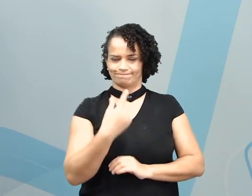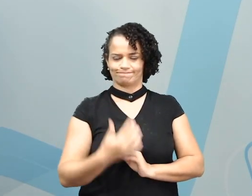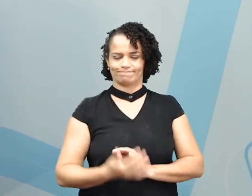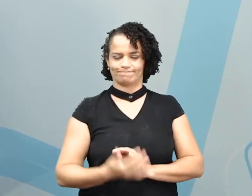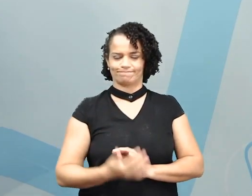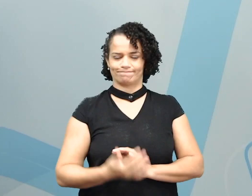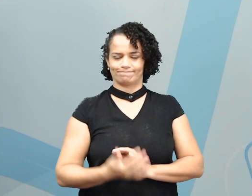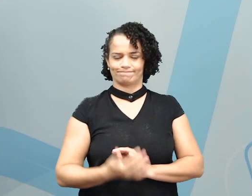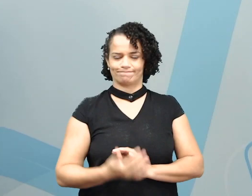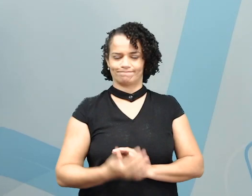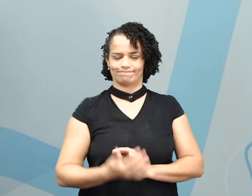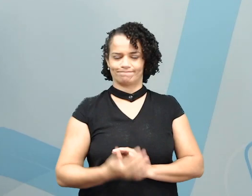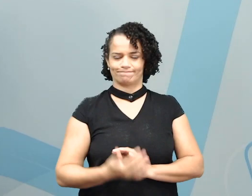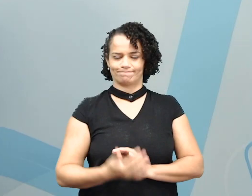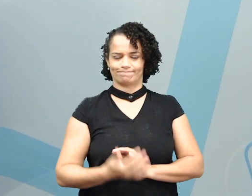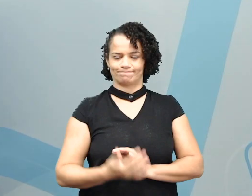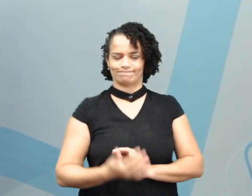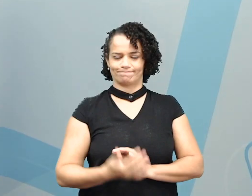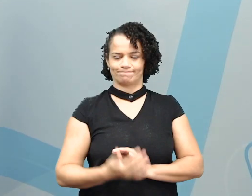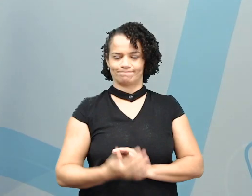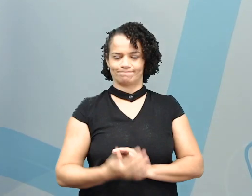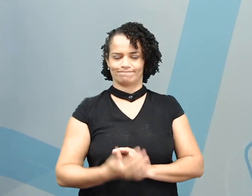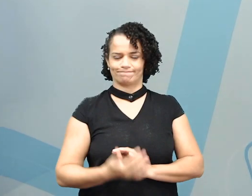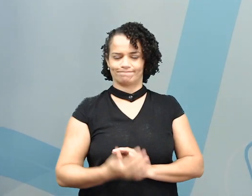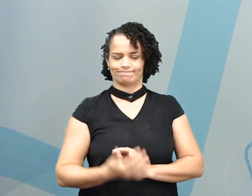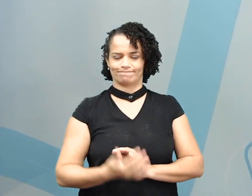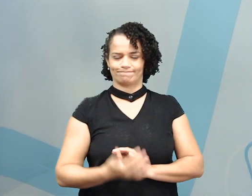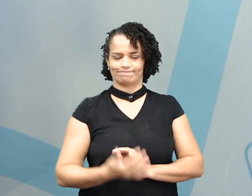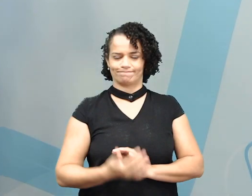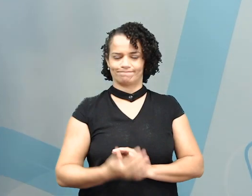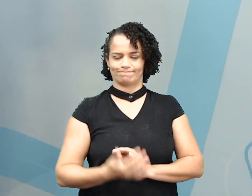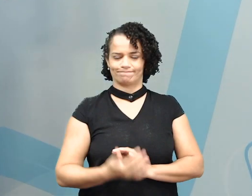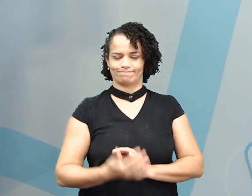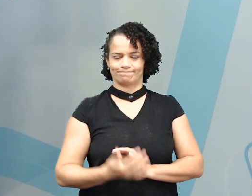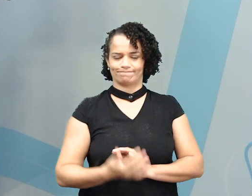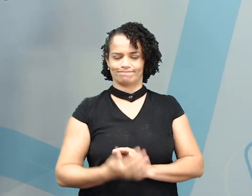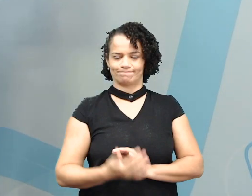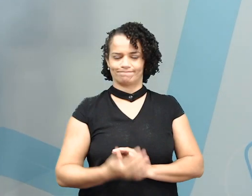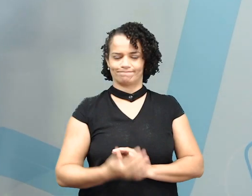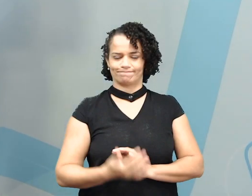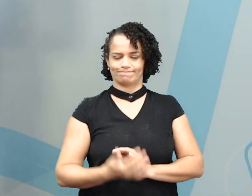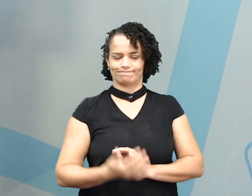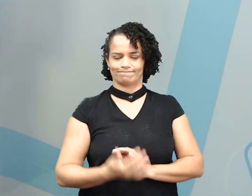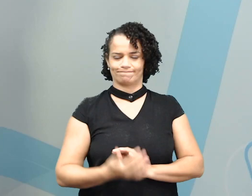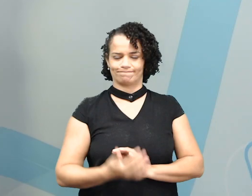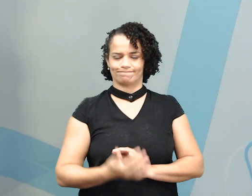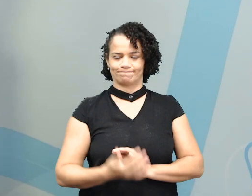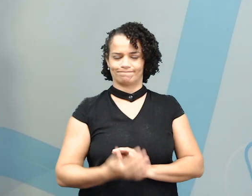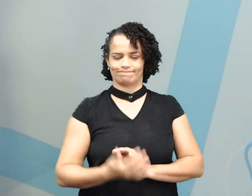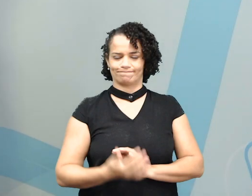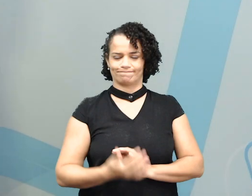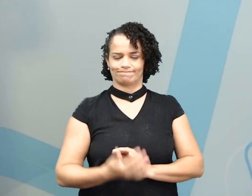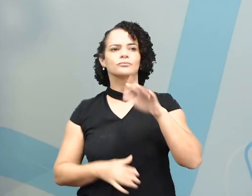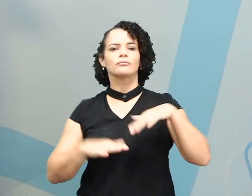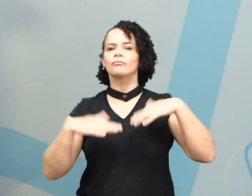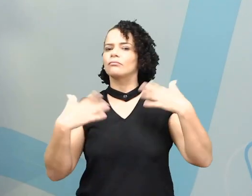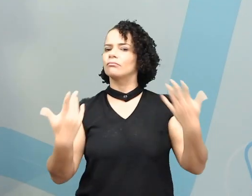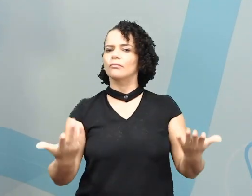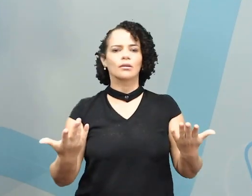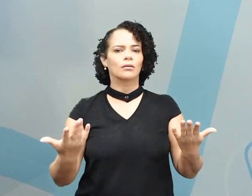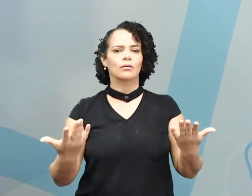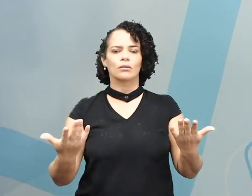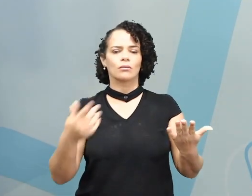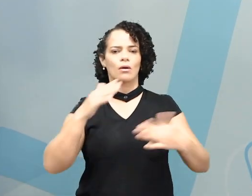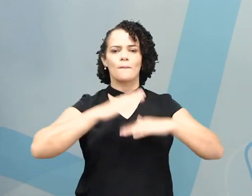Vamos dar uma olhada nessas profissões, só para a gente dar uma revisada. Que profissão é